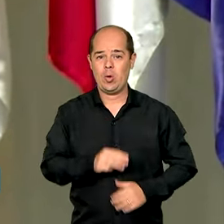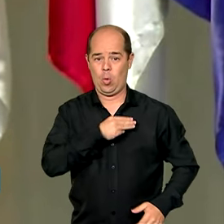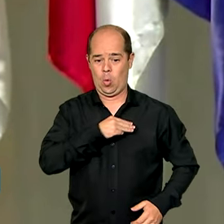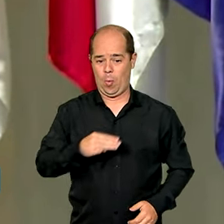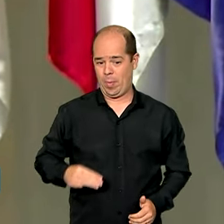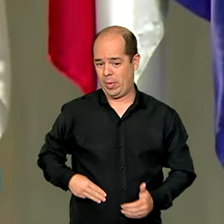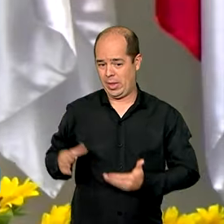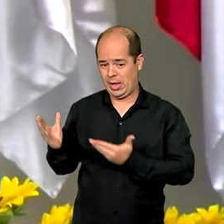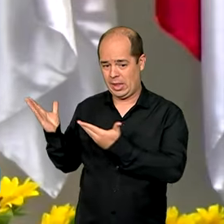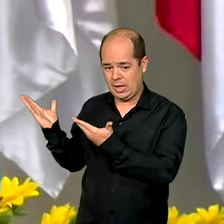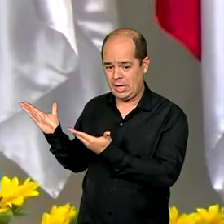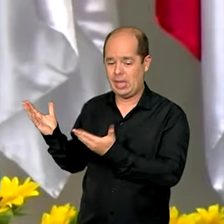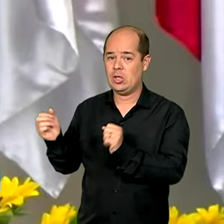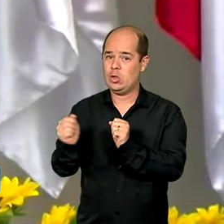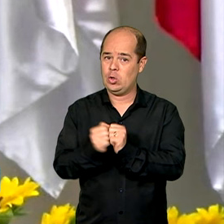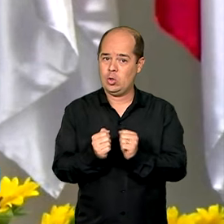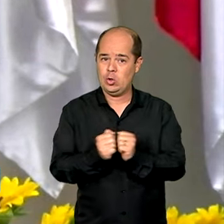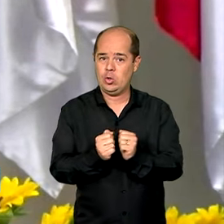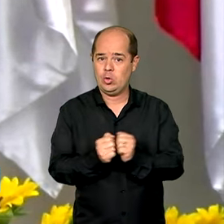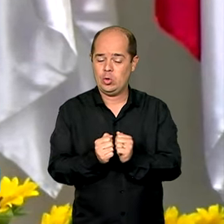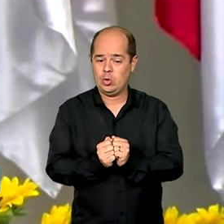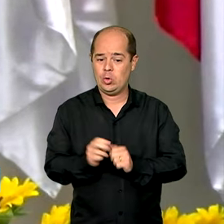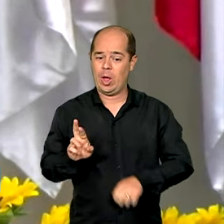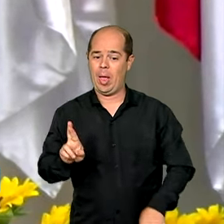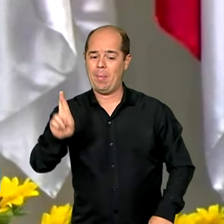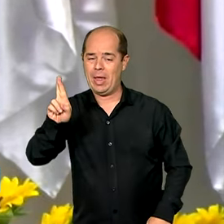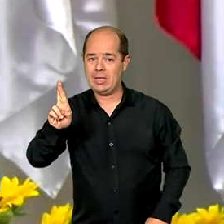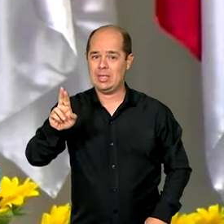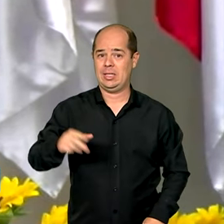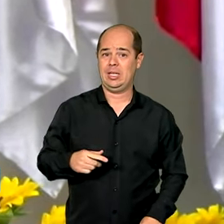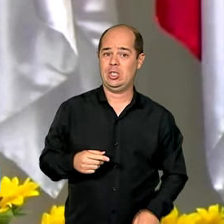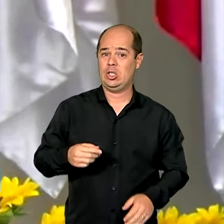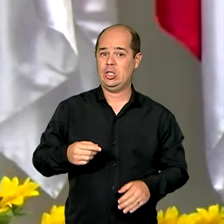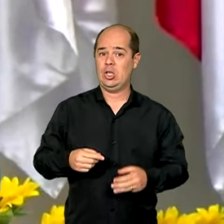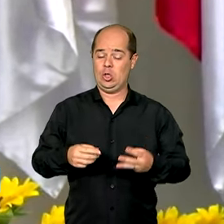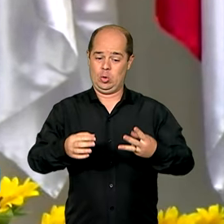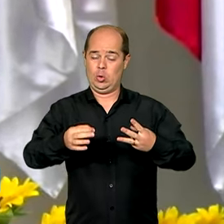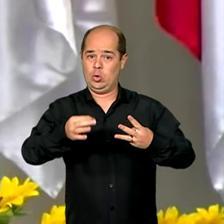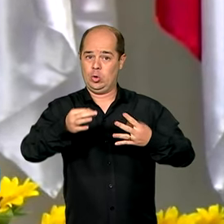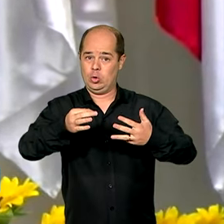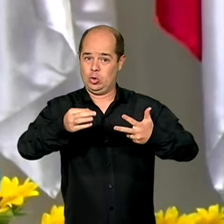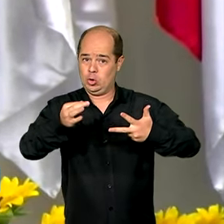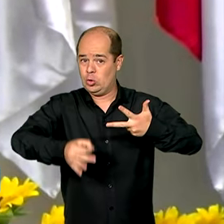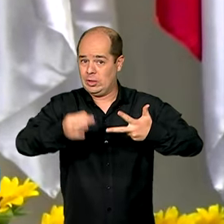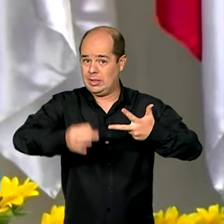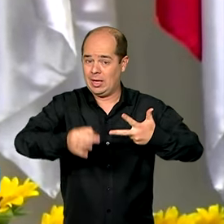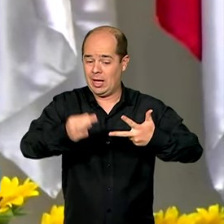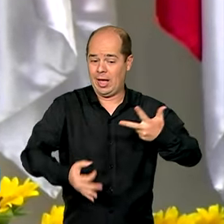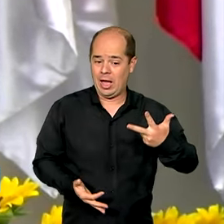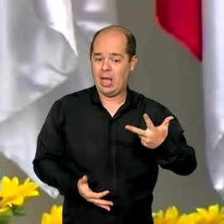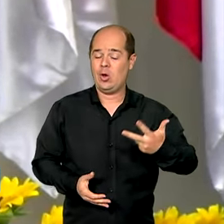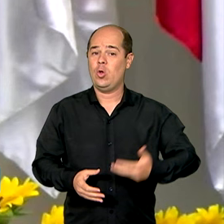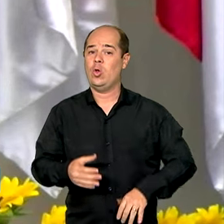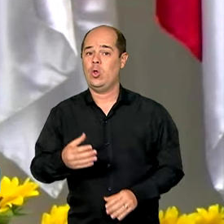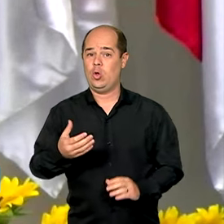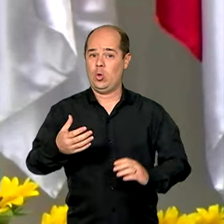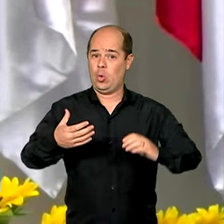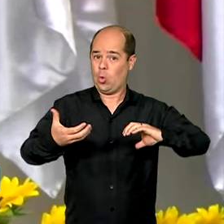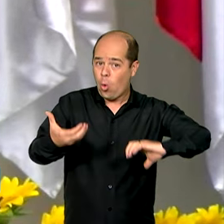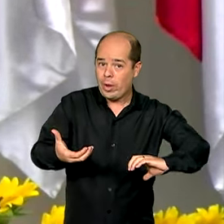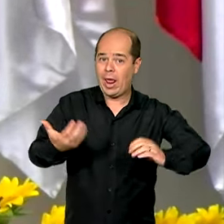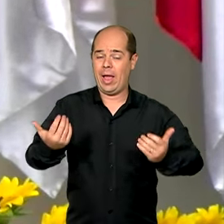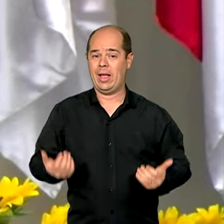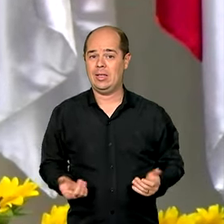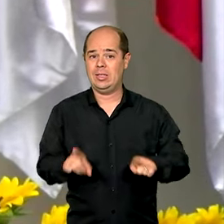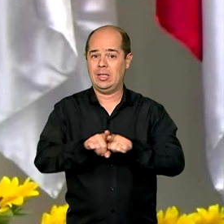e de representantes do Judiciário, do Congresso Nacional e da sociedade civil organizada. A declaração é fruto das